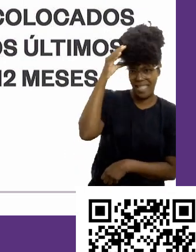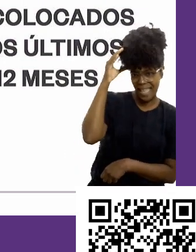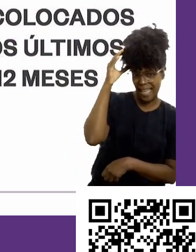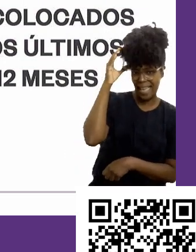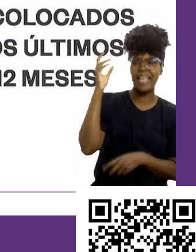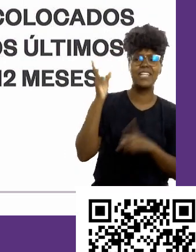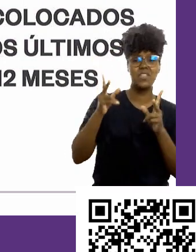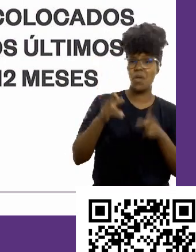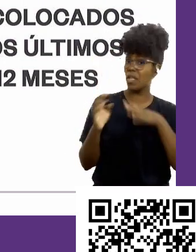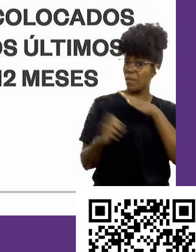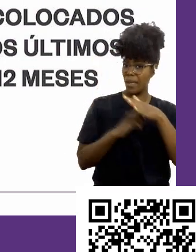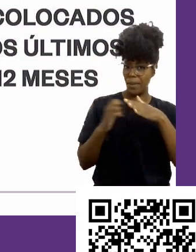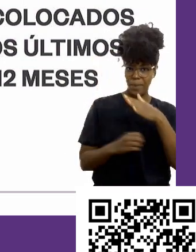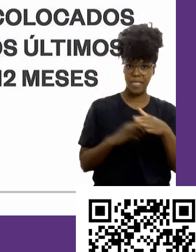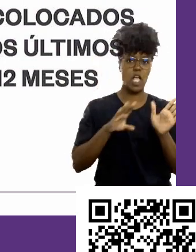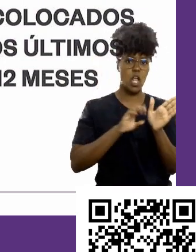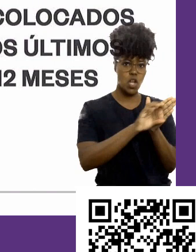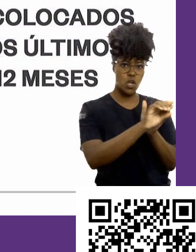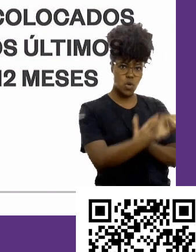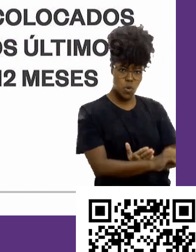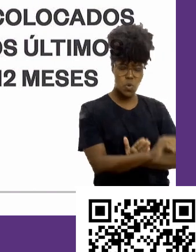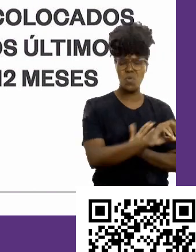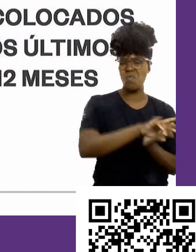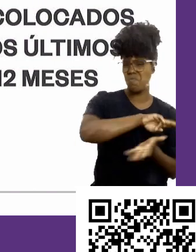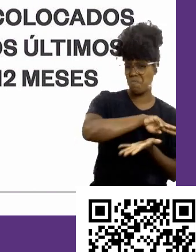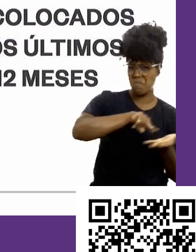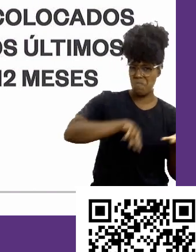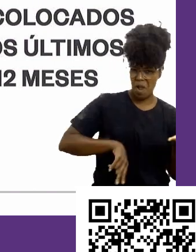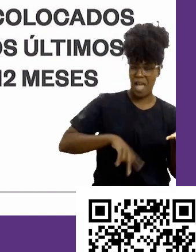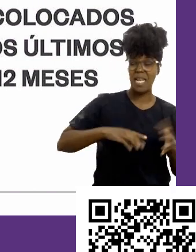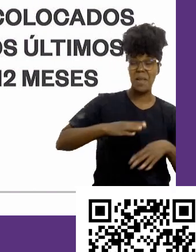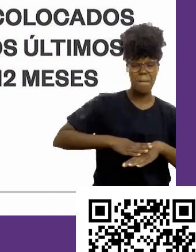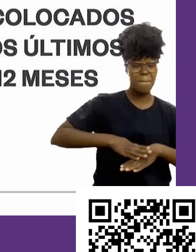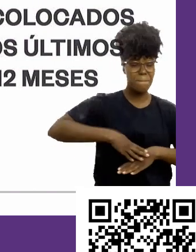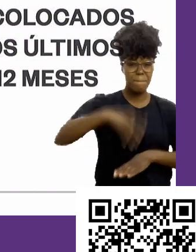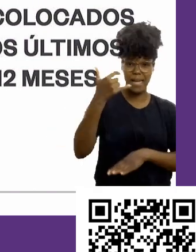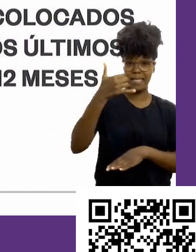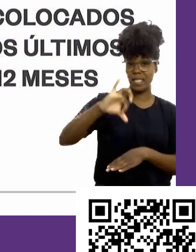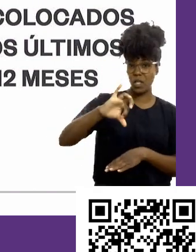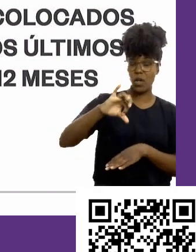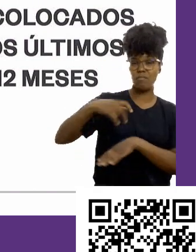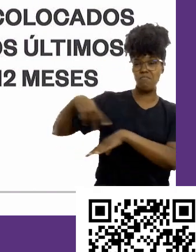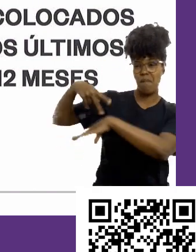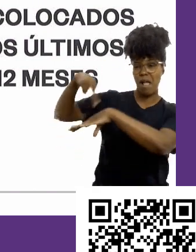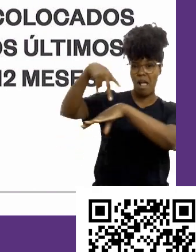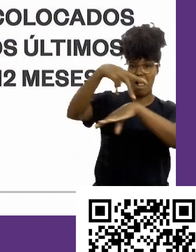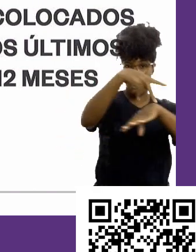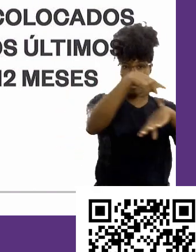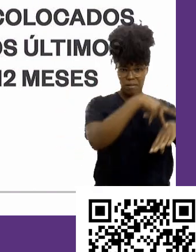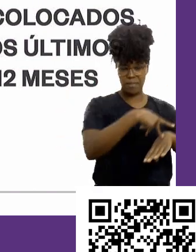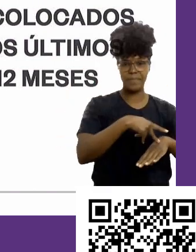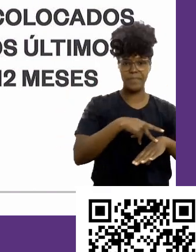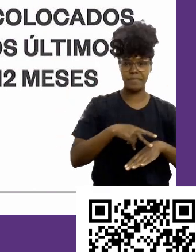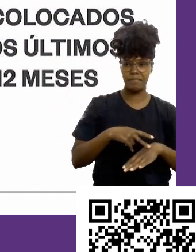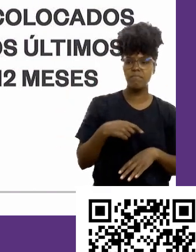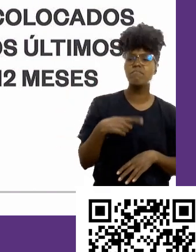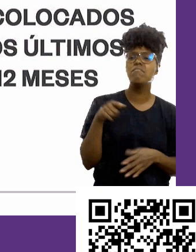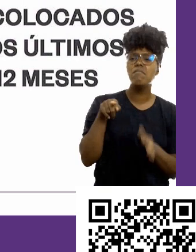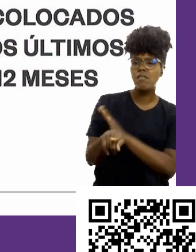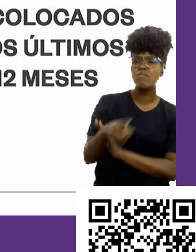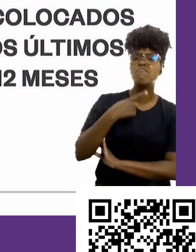Enel, a Tecnip, e em mais de 19 países. Alguém aqui já teve vontade de trabalhar fora do Brasil?